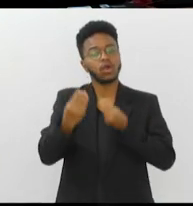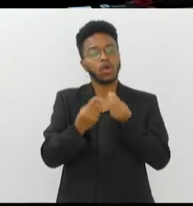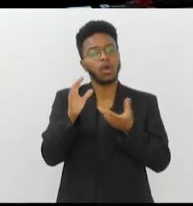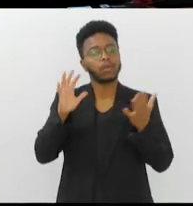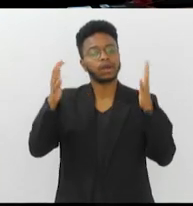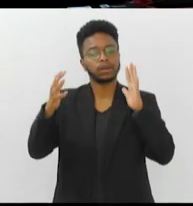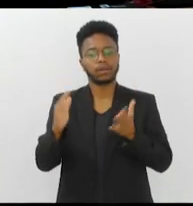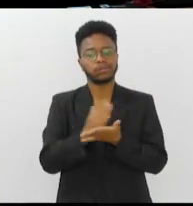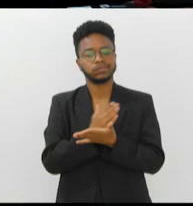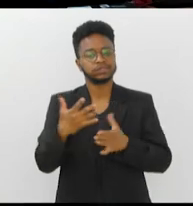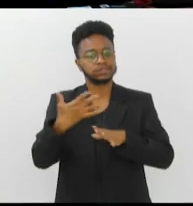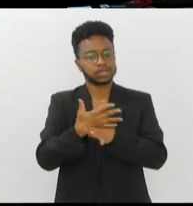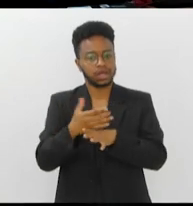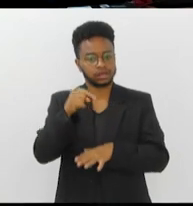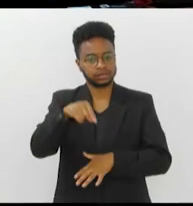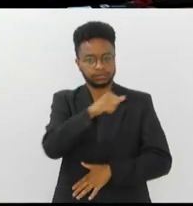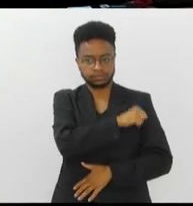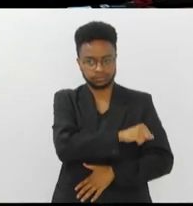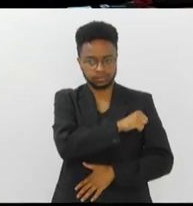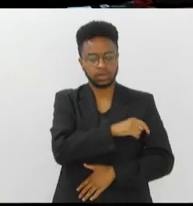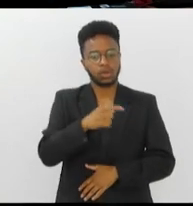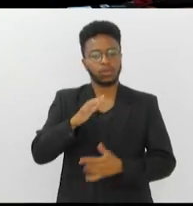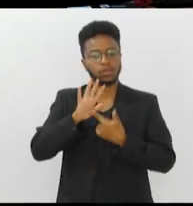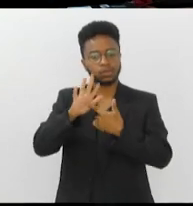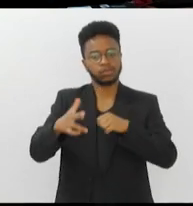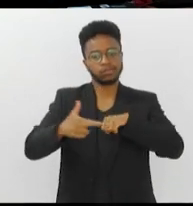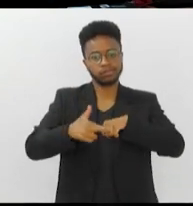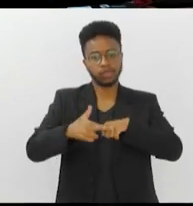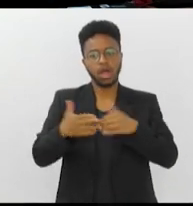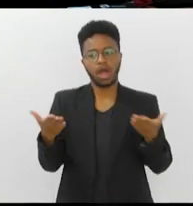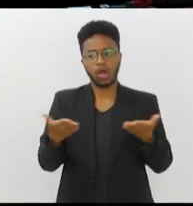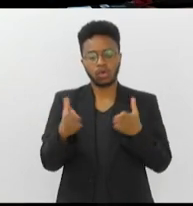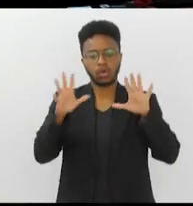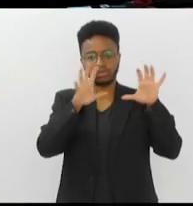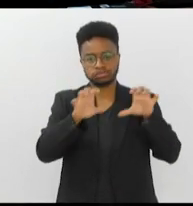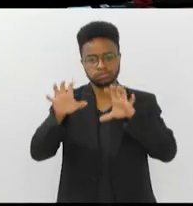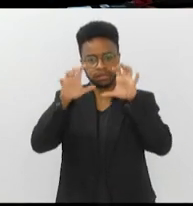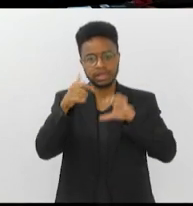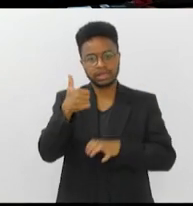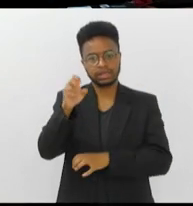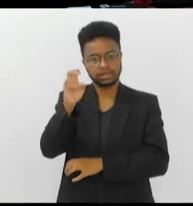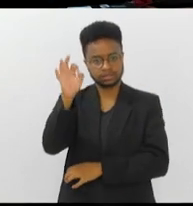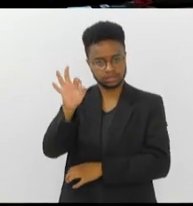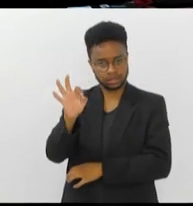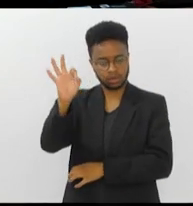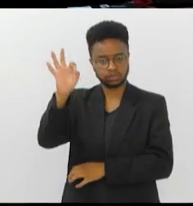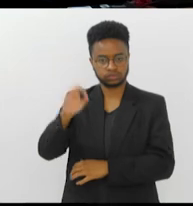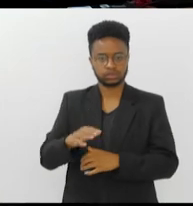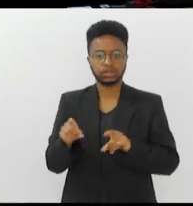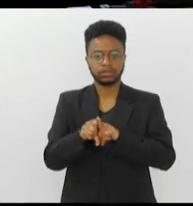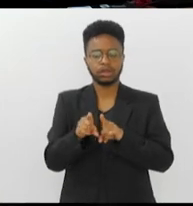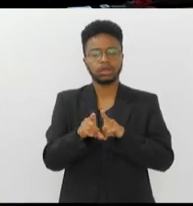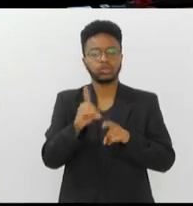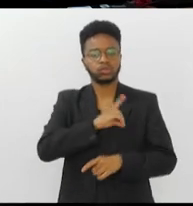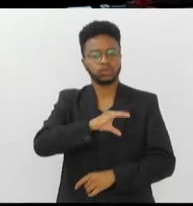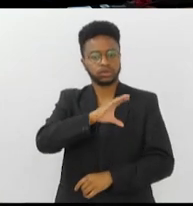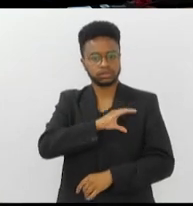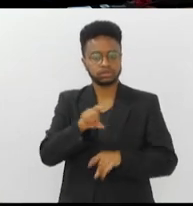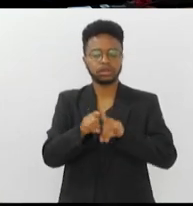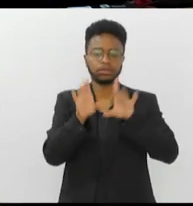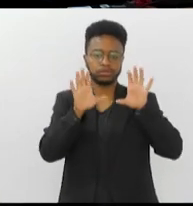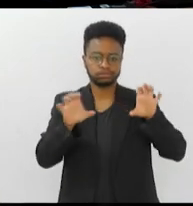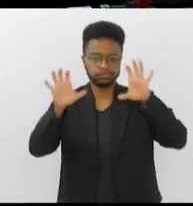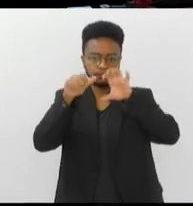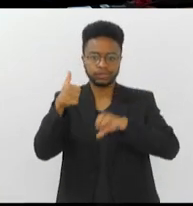em algumas cidades do Estado. Aqui na tela, Belfor Roxo está nublado, 15 graus nesse momento. Duque de Caxias também nublado,